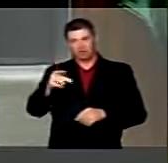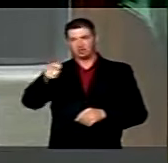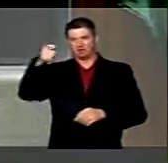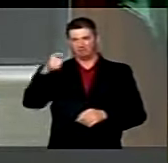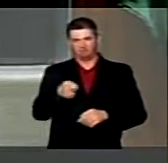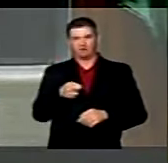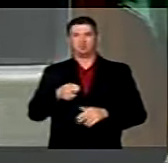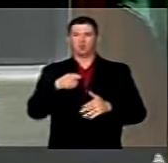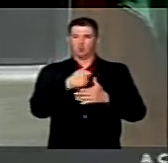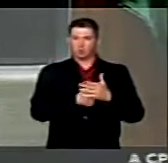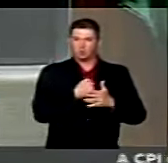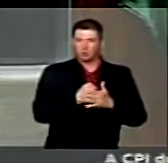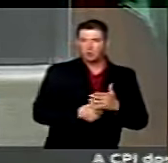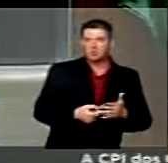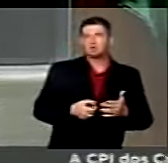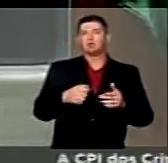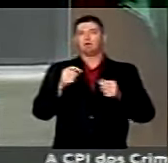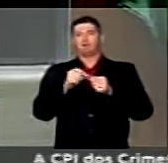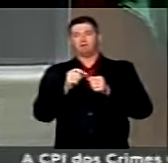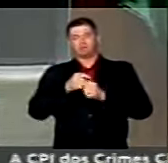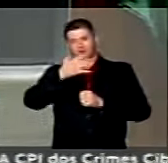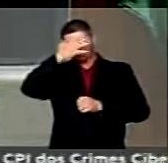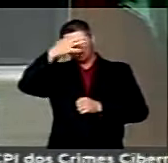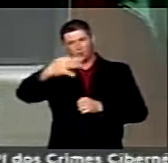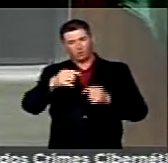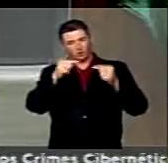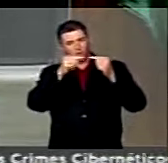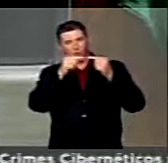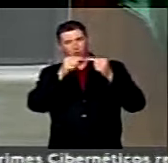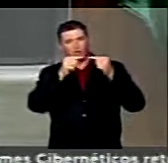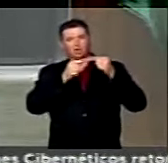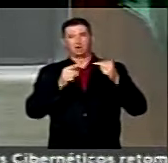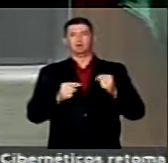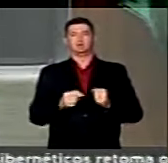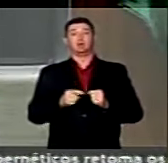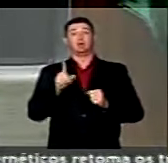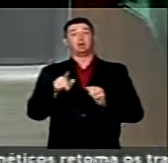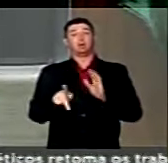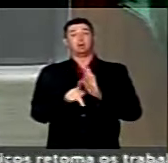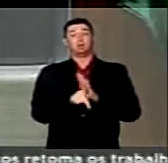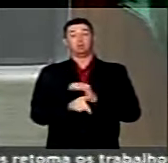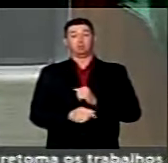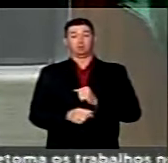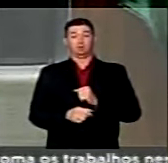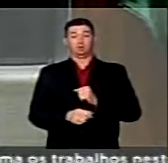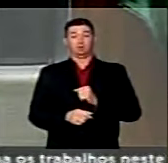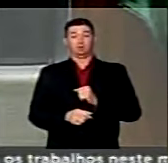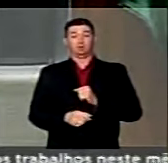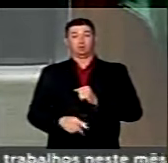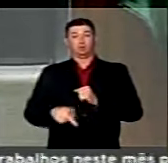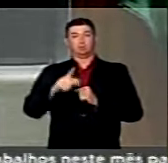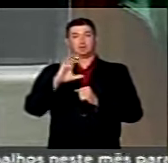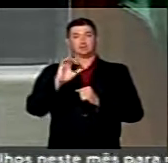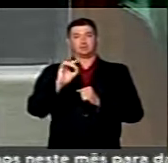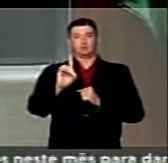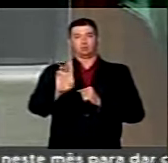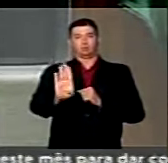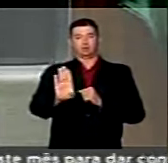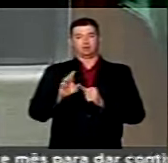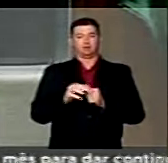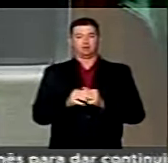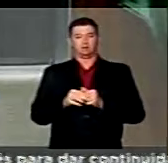firmeza, mantendo a coerência que caracteriza o PCdoB